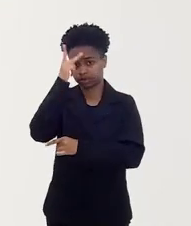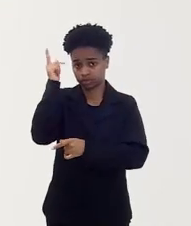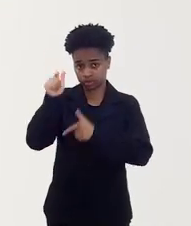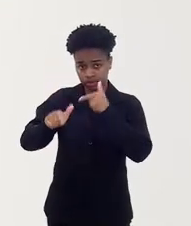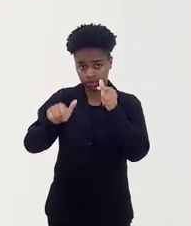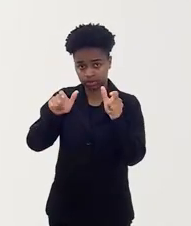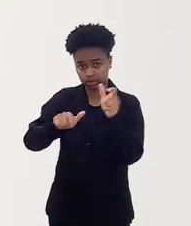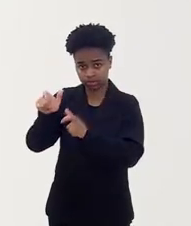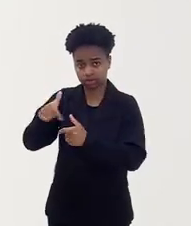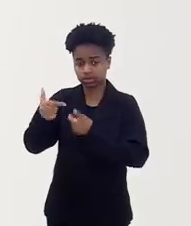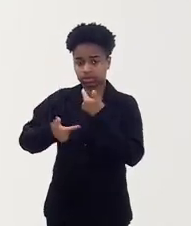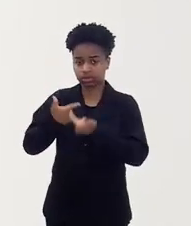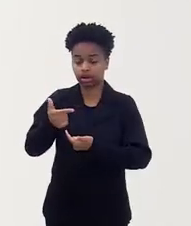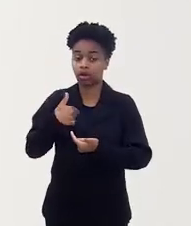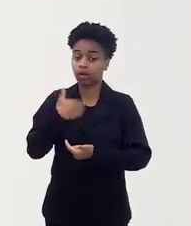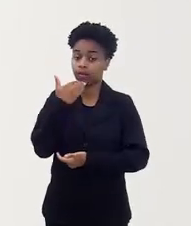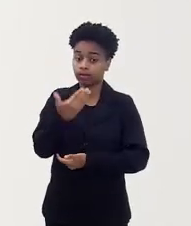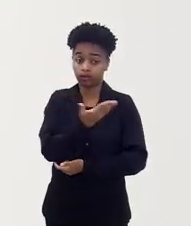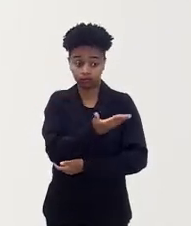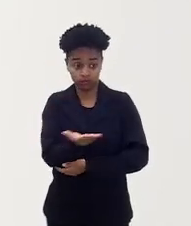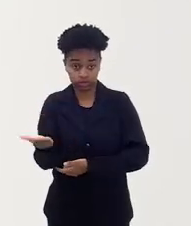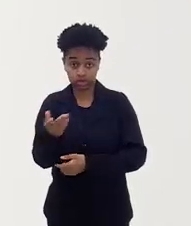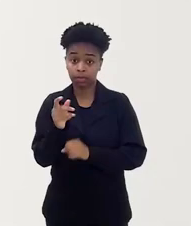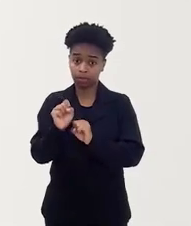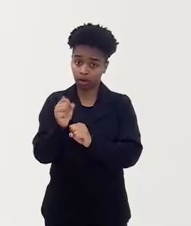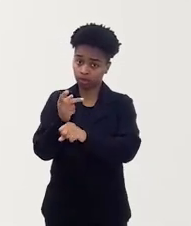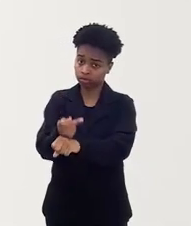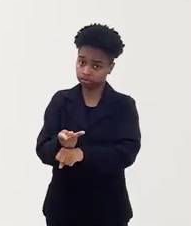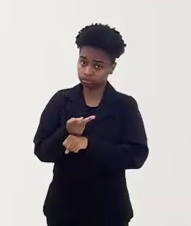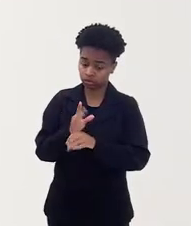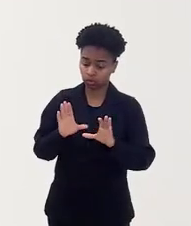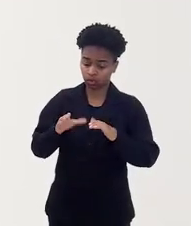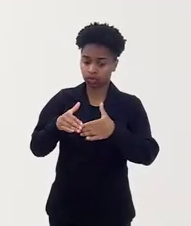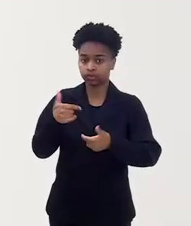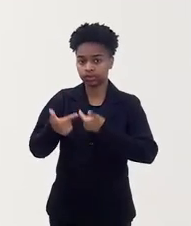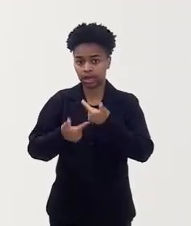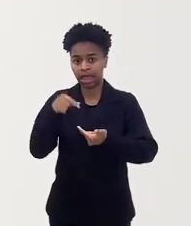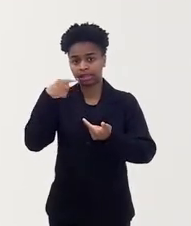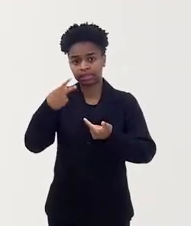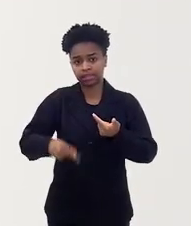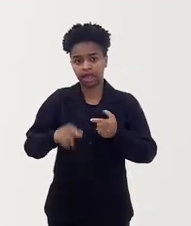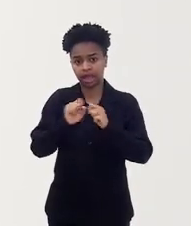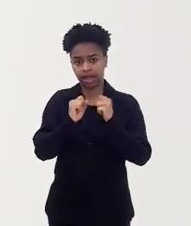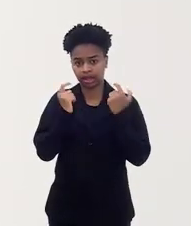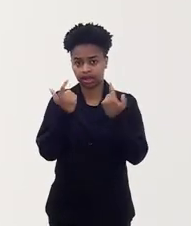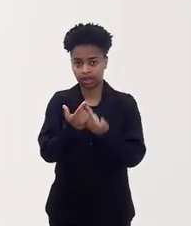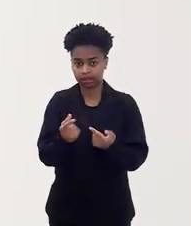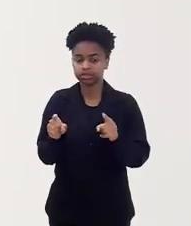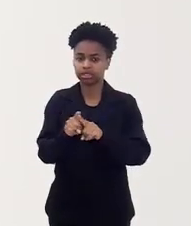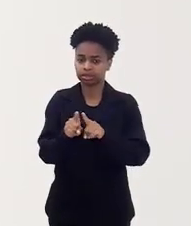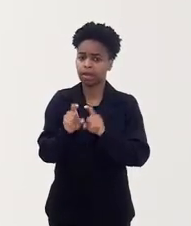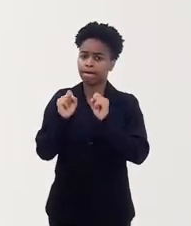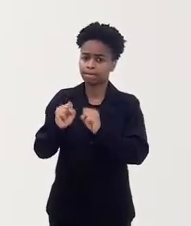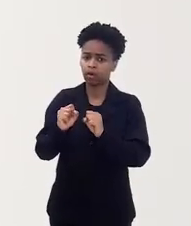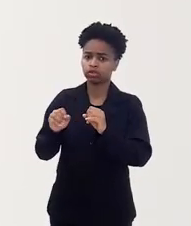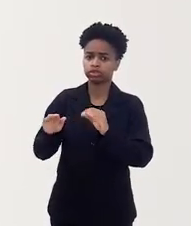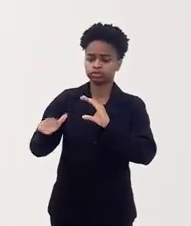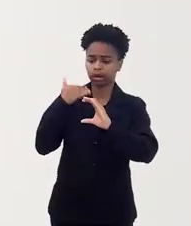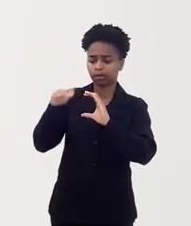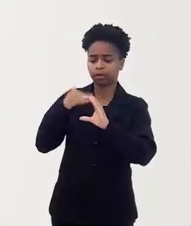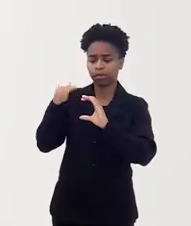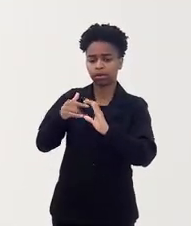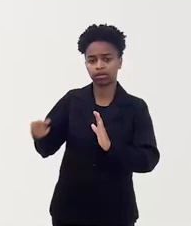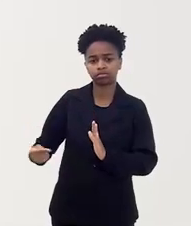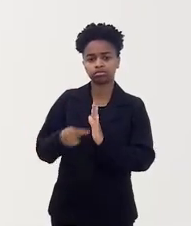trabalhadoras e trabalhadores. Então, queria pedir para que vocês procurem a Comissão de Trabalho aqui da Assembleia Legislativa, que nos provoquem, que encaminhem as